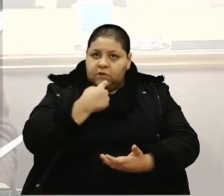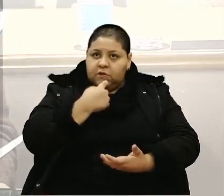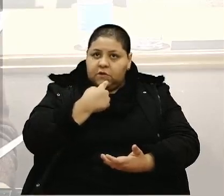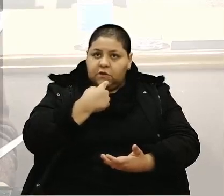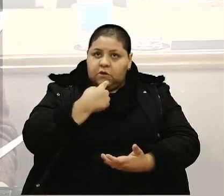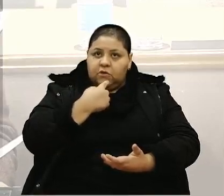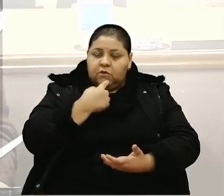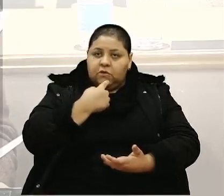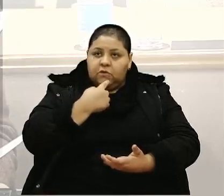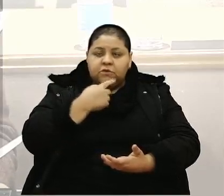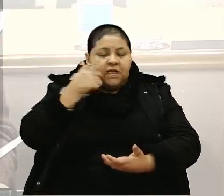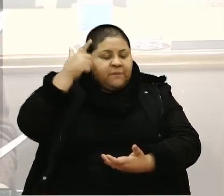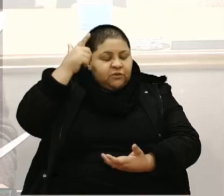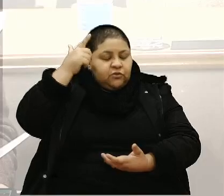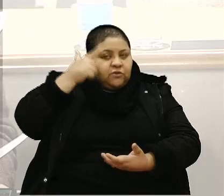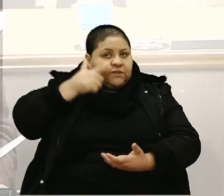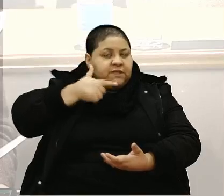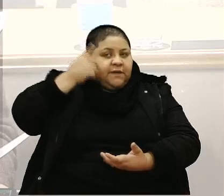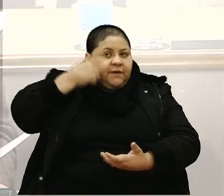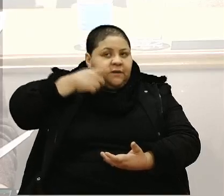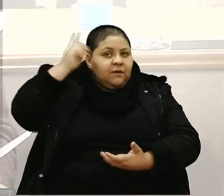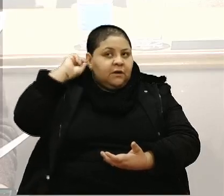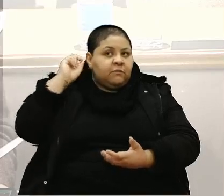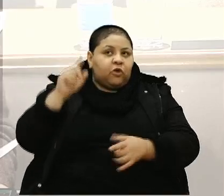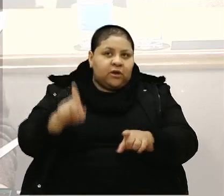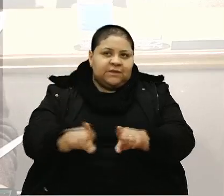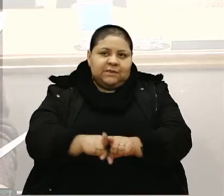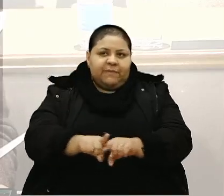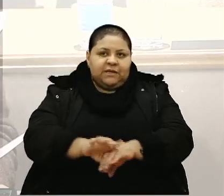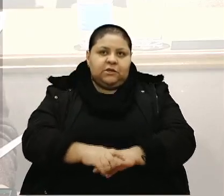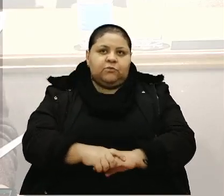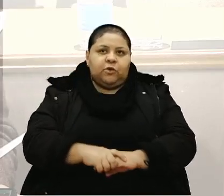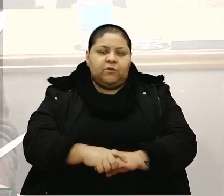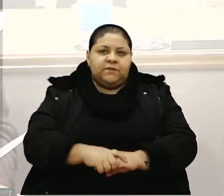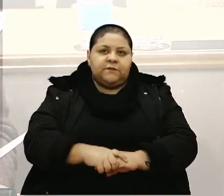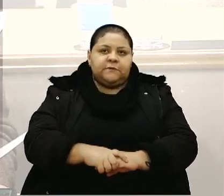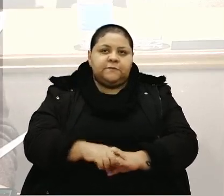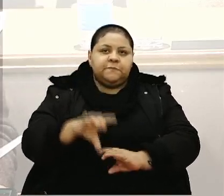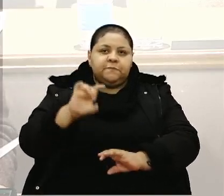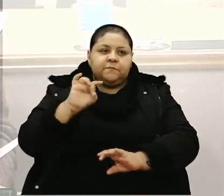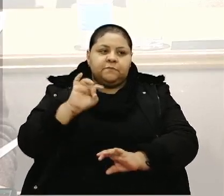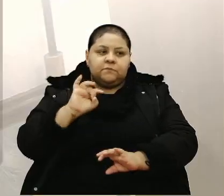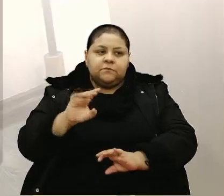Lucas Gil, vereador Lucas Caranhato e vereadora Tatiana Furissu. Era isso, senhora Presidente.